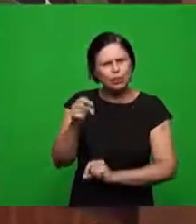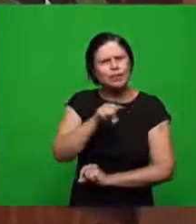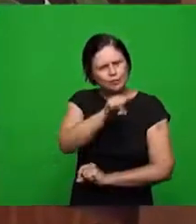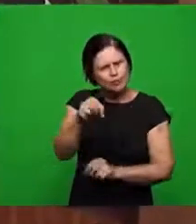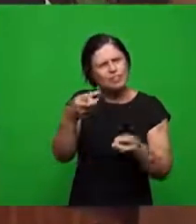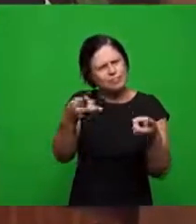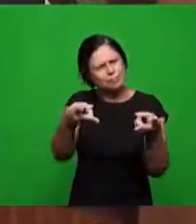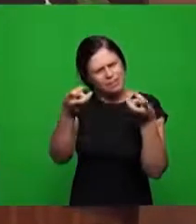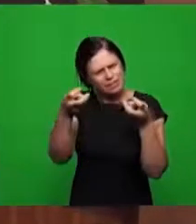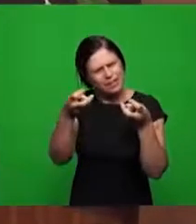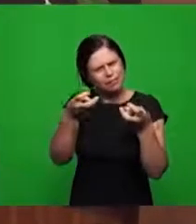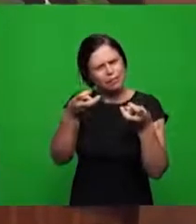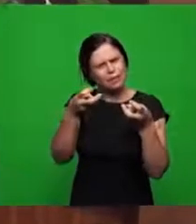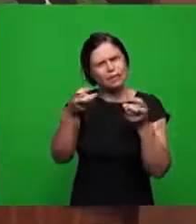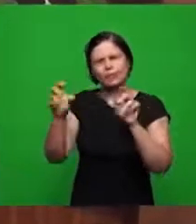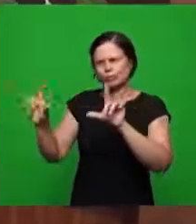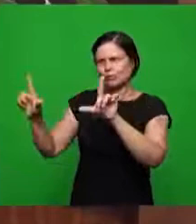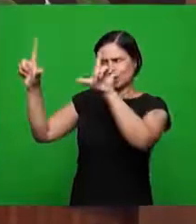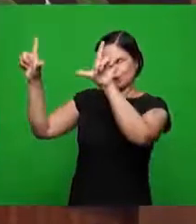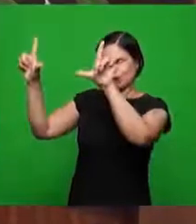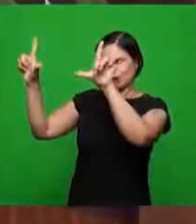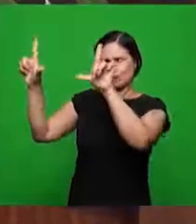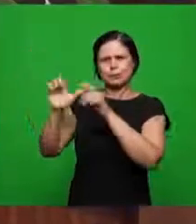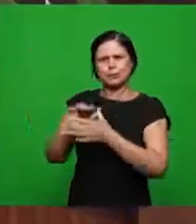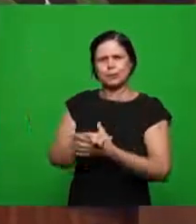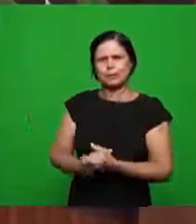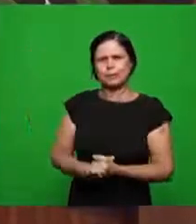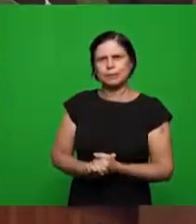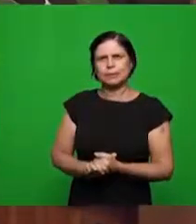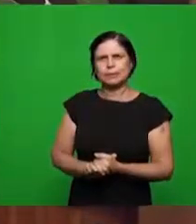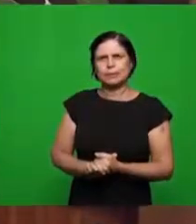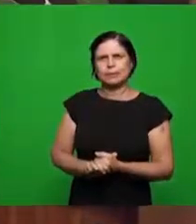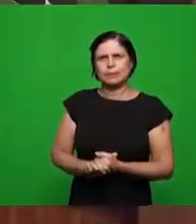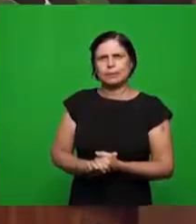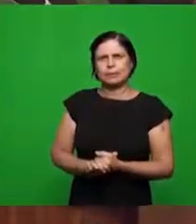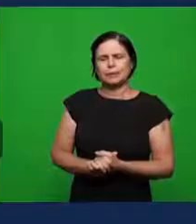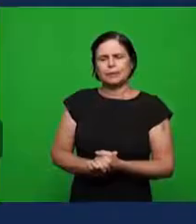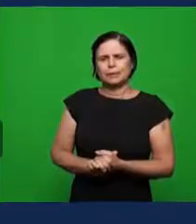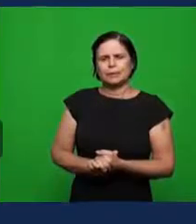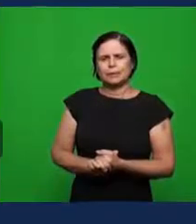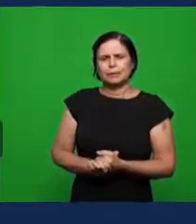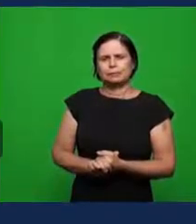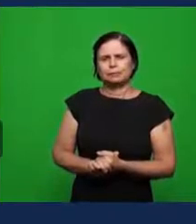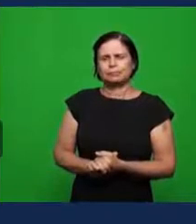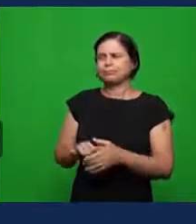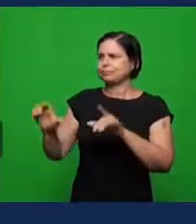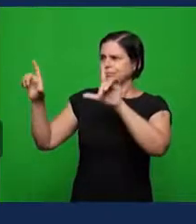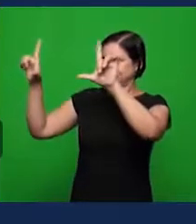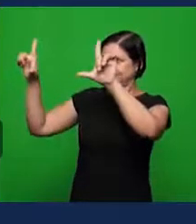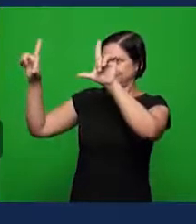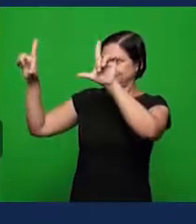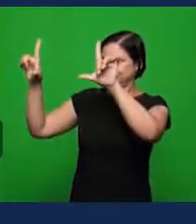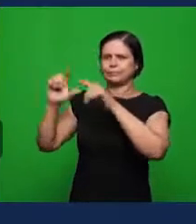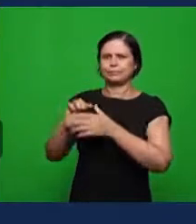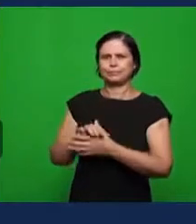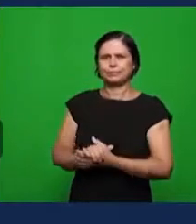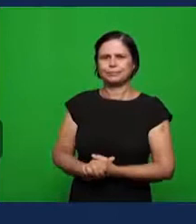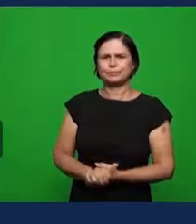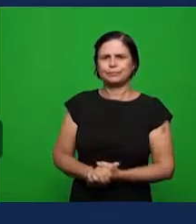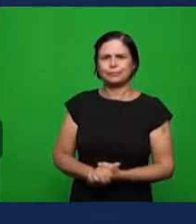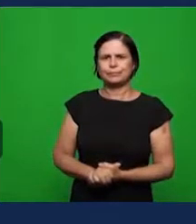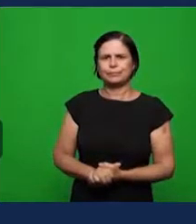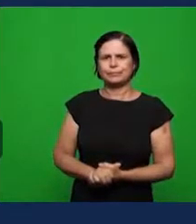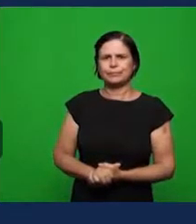vendo no quadro no quadro eu gostaria que fosse passado aqui no quadro